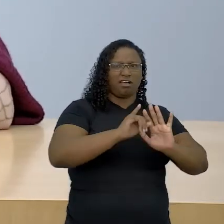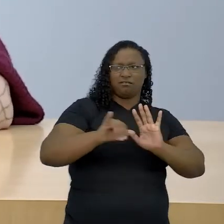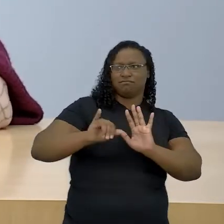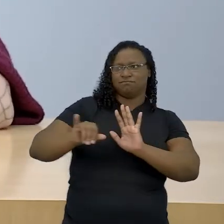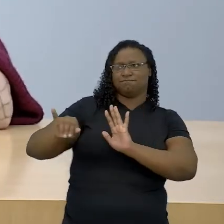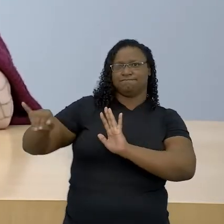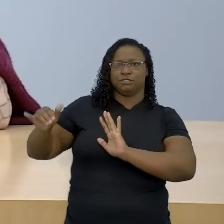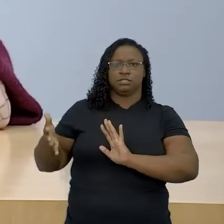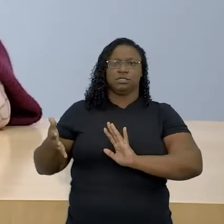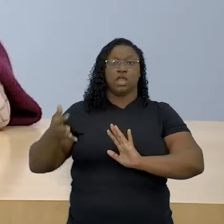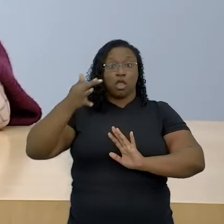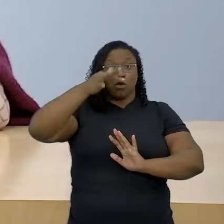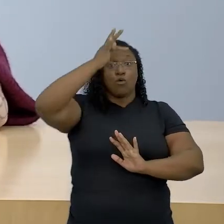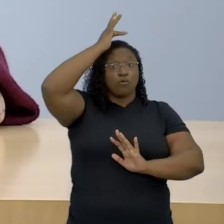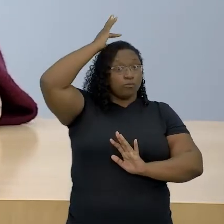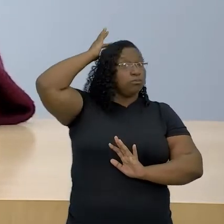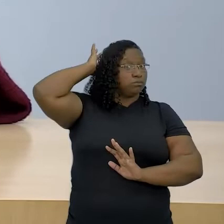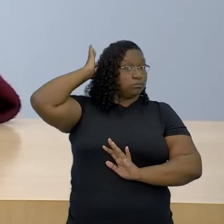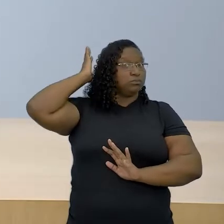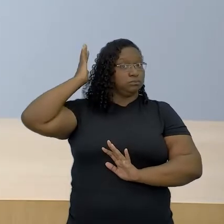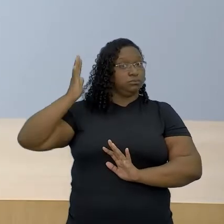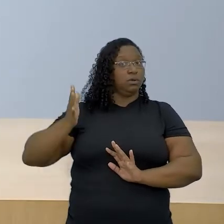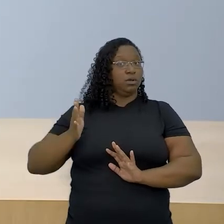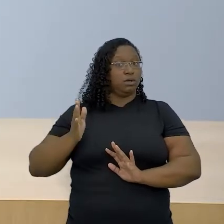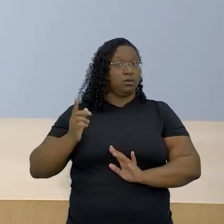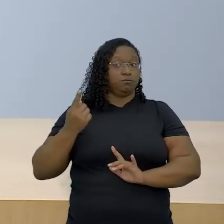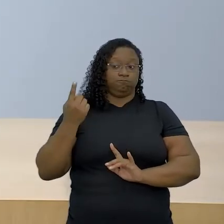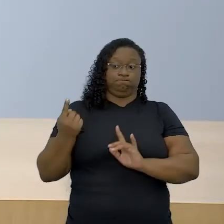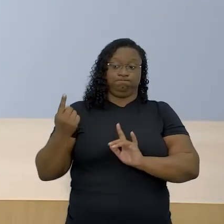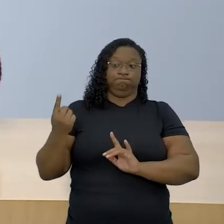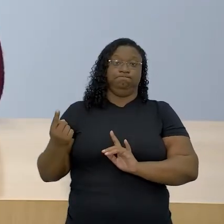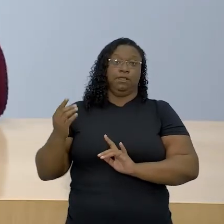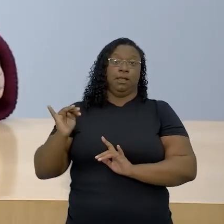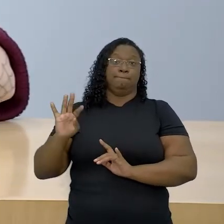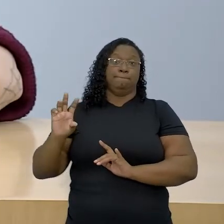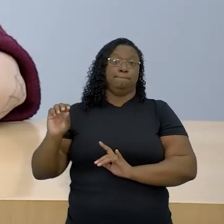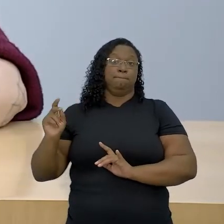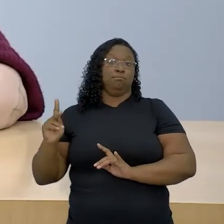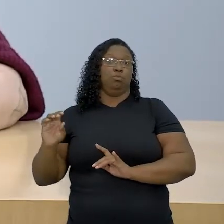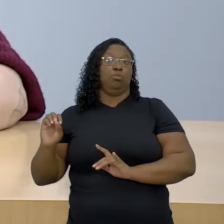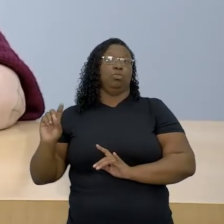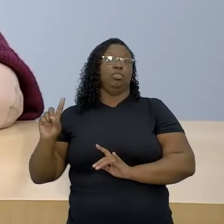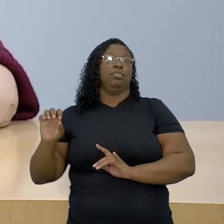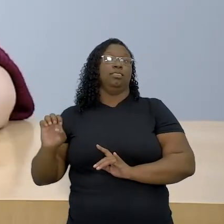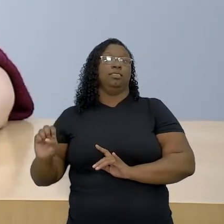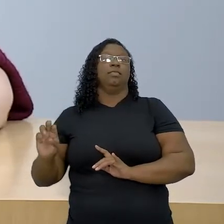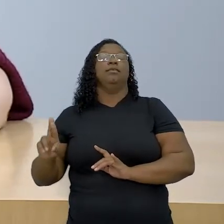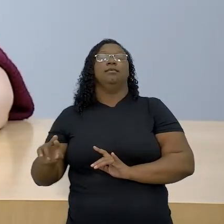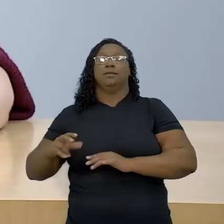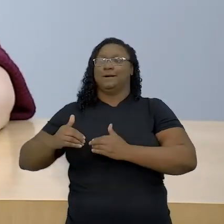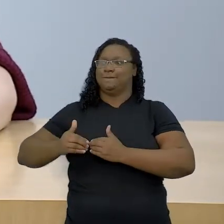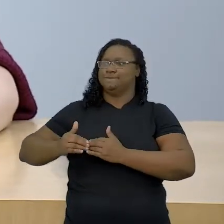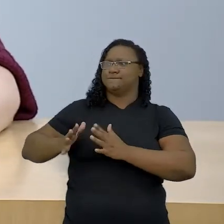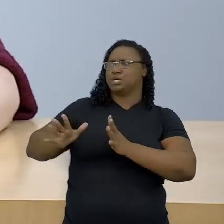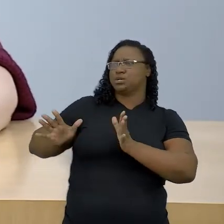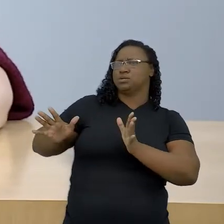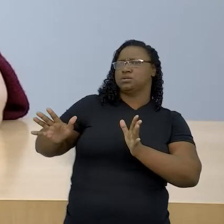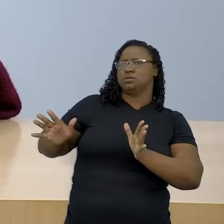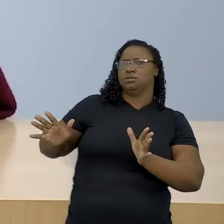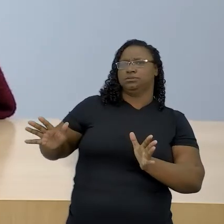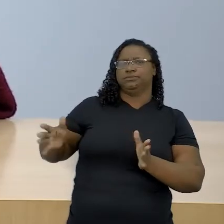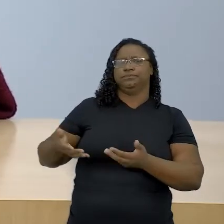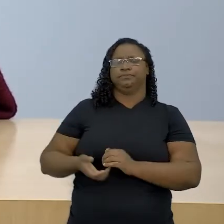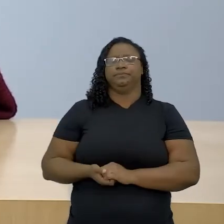pelo Foucault quando ele cunha o seu conceito de biopoder, mas que são escancarados pelo Aquilium Bembo.